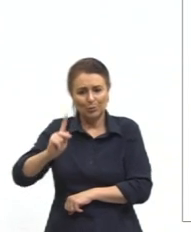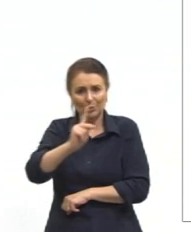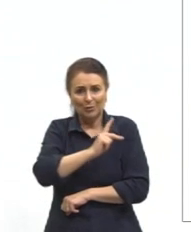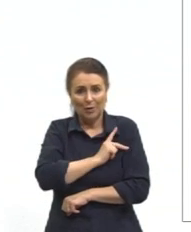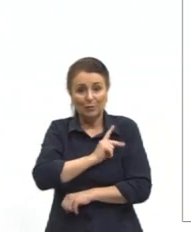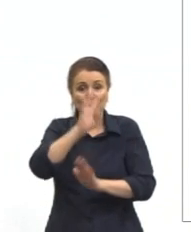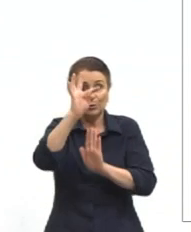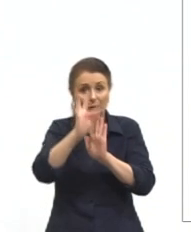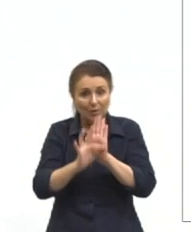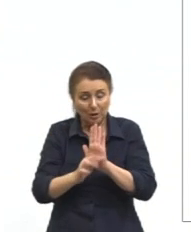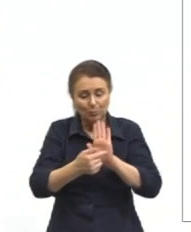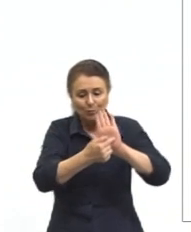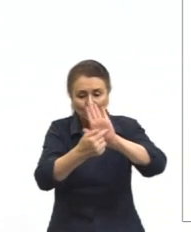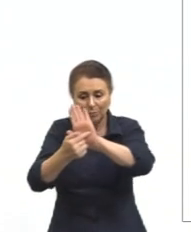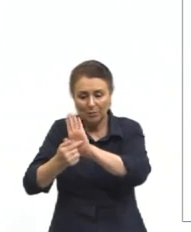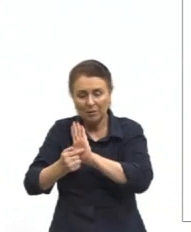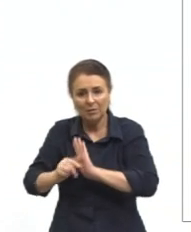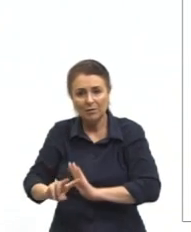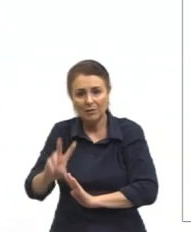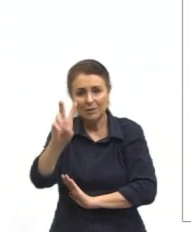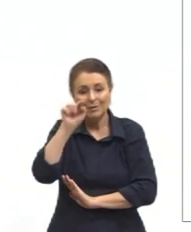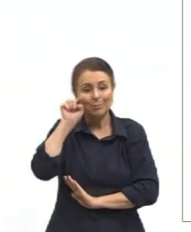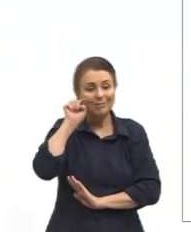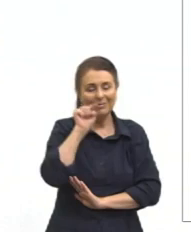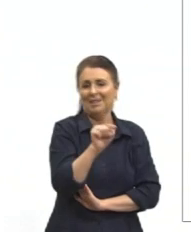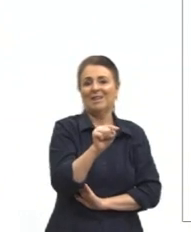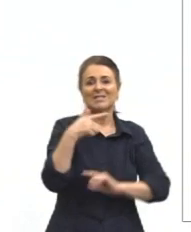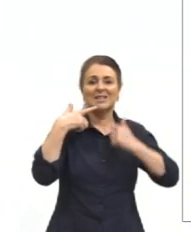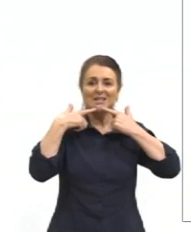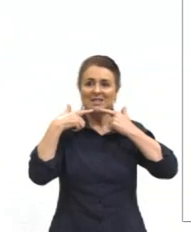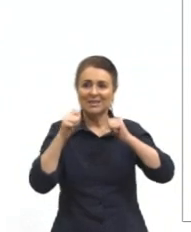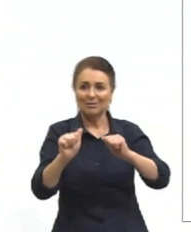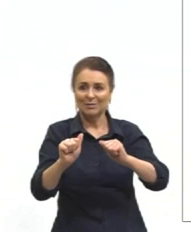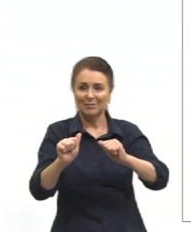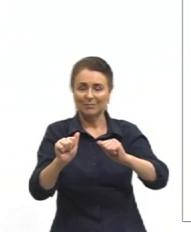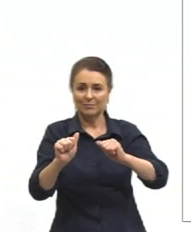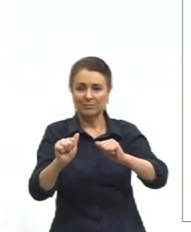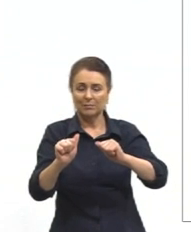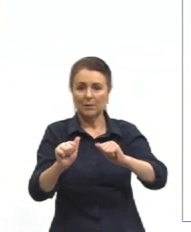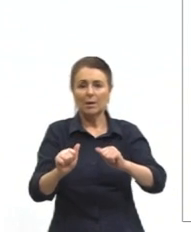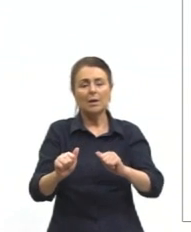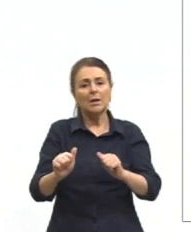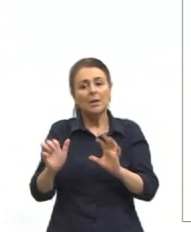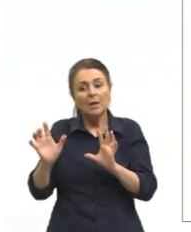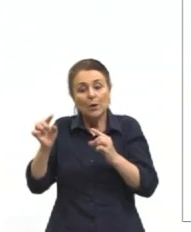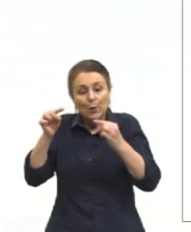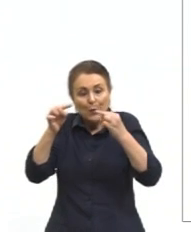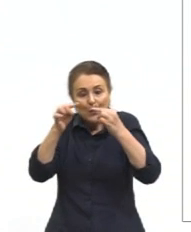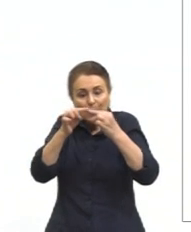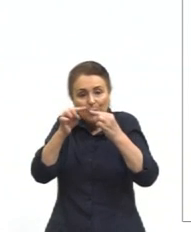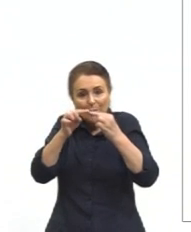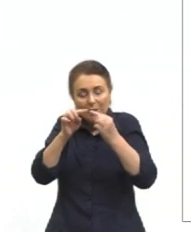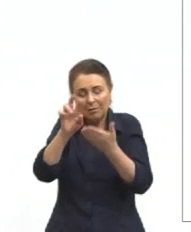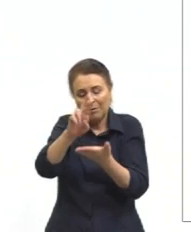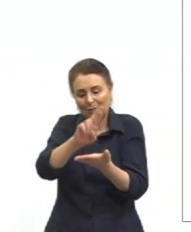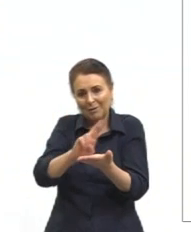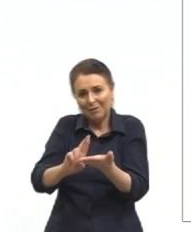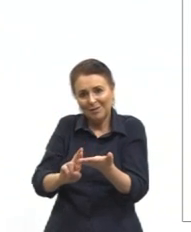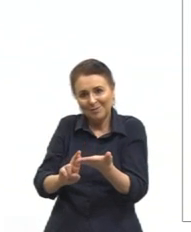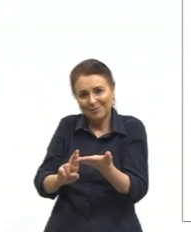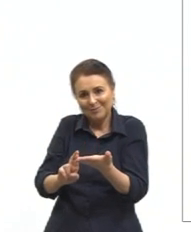valorização dessas línguas, certo? E casa completamente com a redação